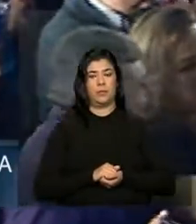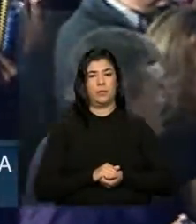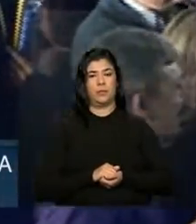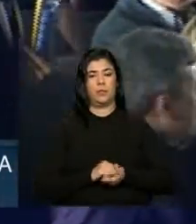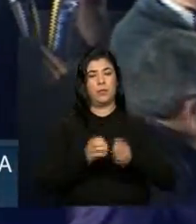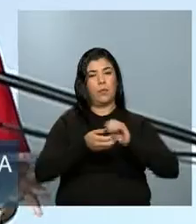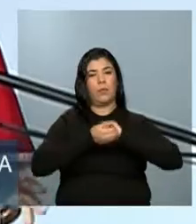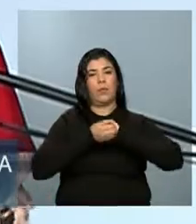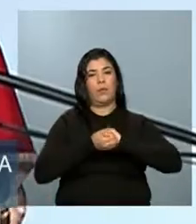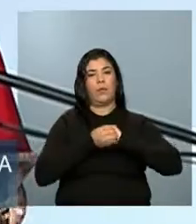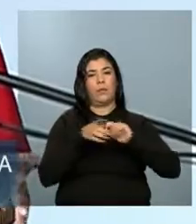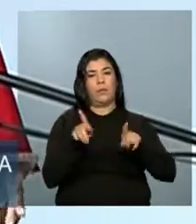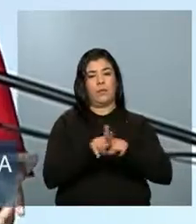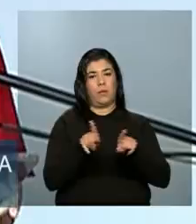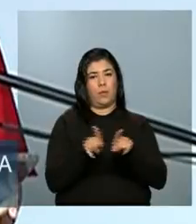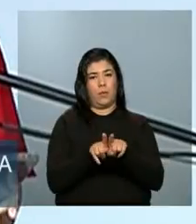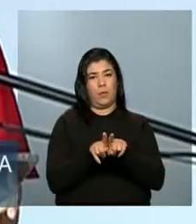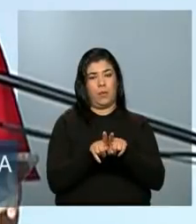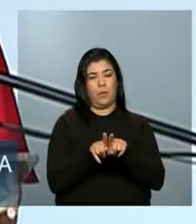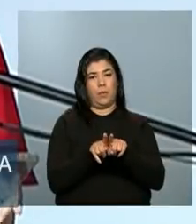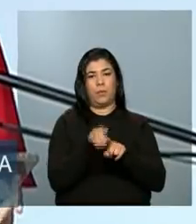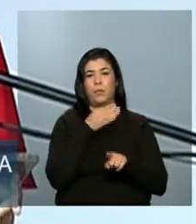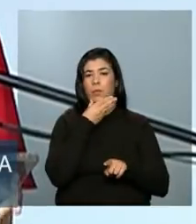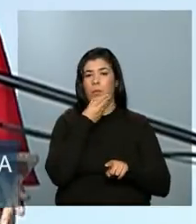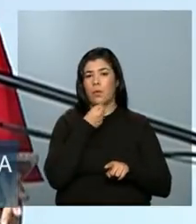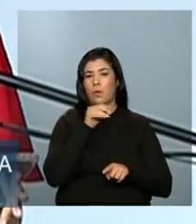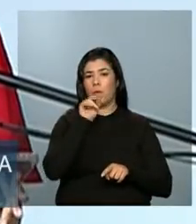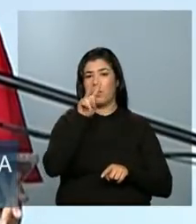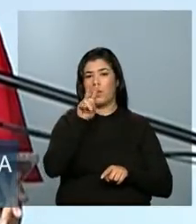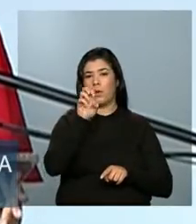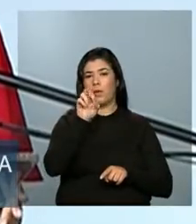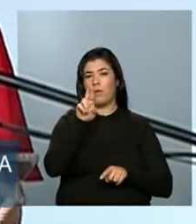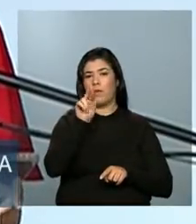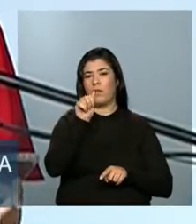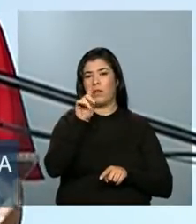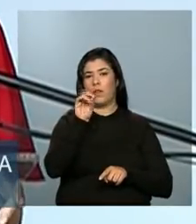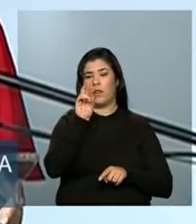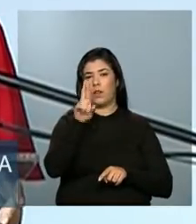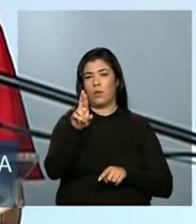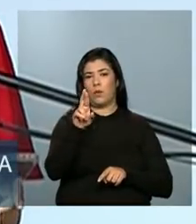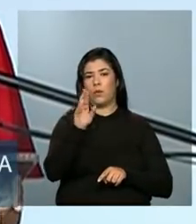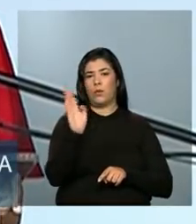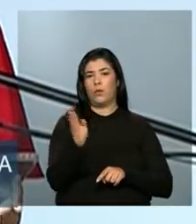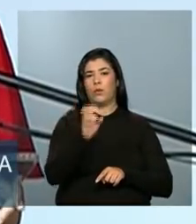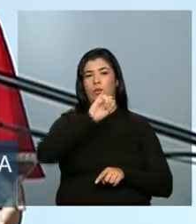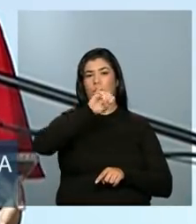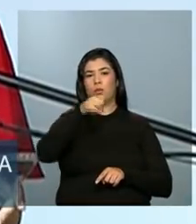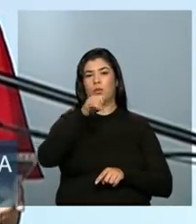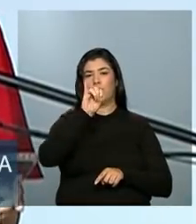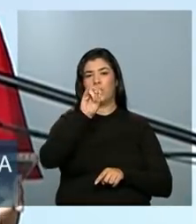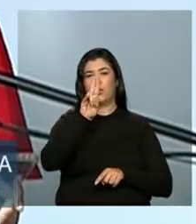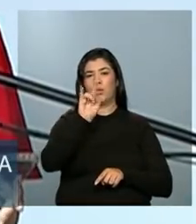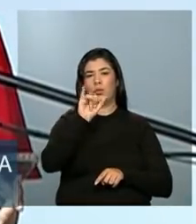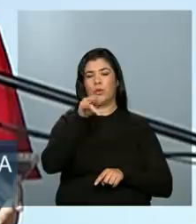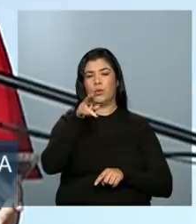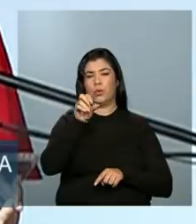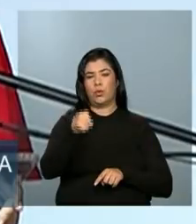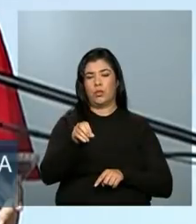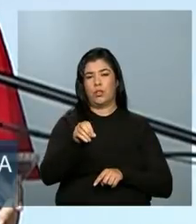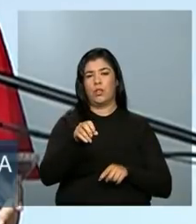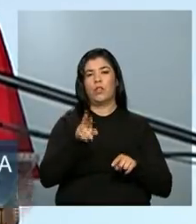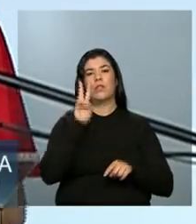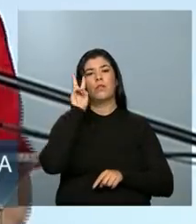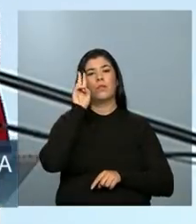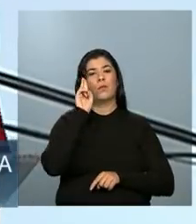Cumprimentar o vereador Juliano Souza Rodrigues, presidente da Câmara de Vereadores.